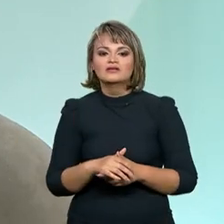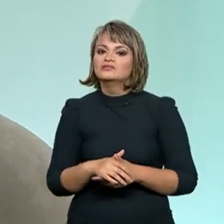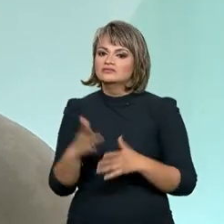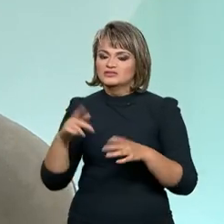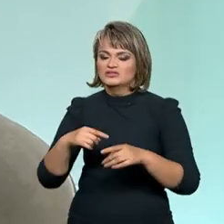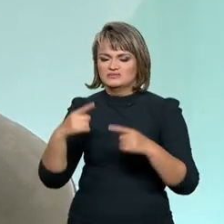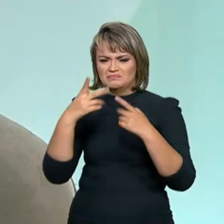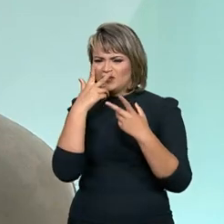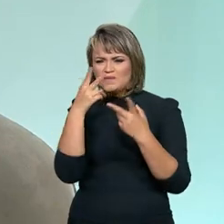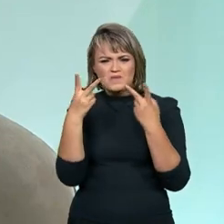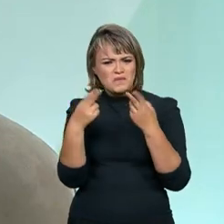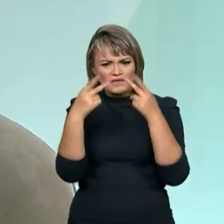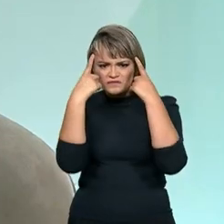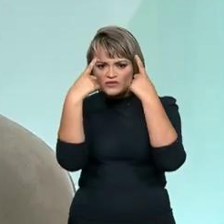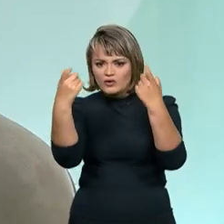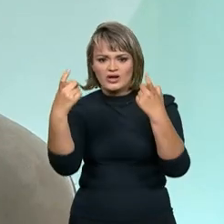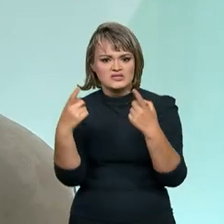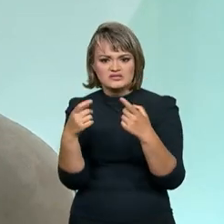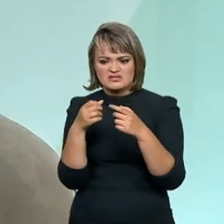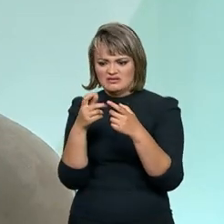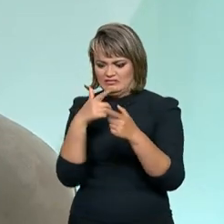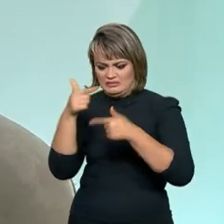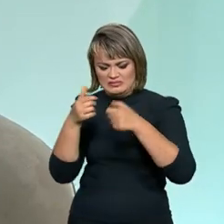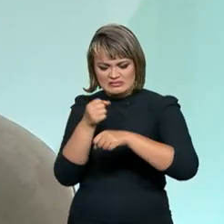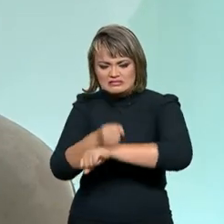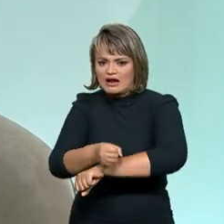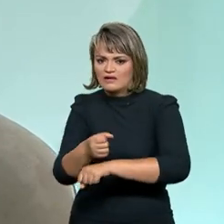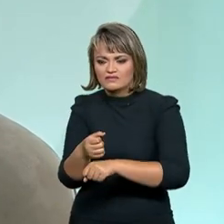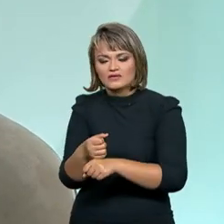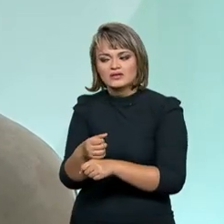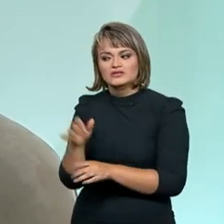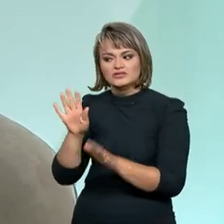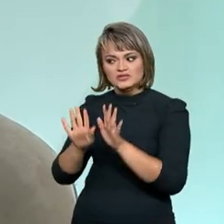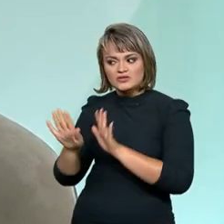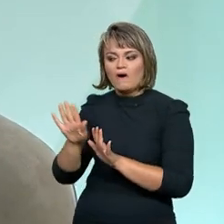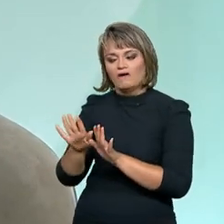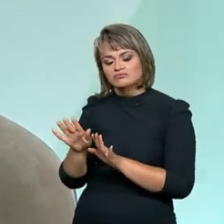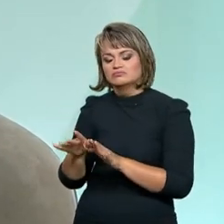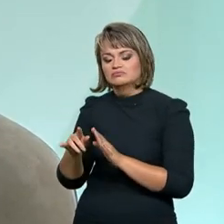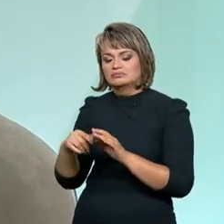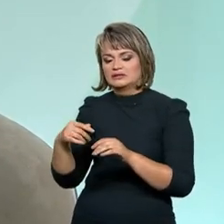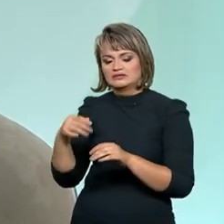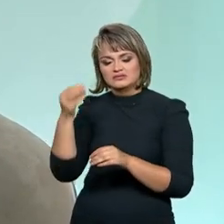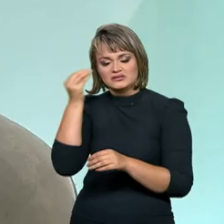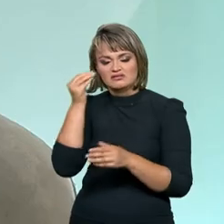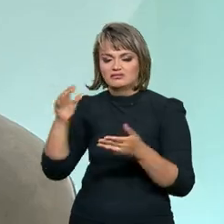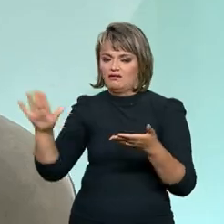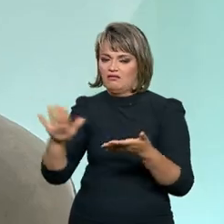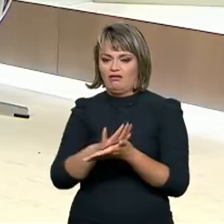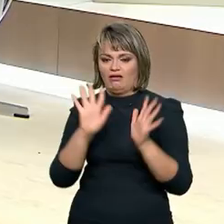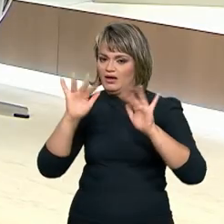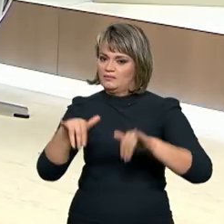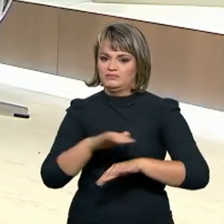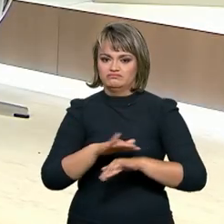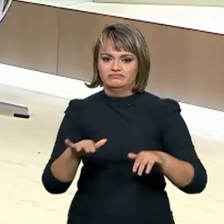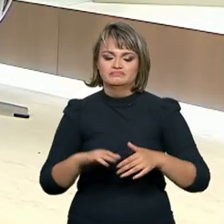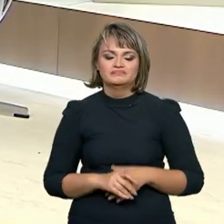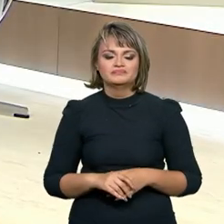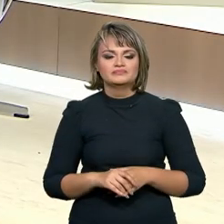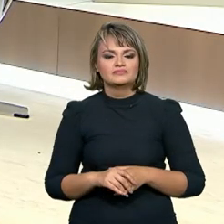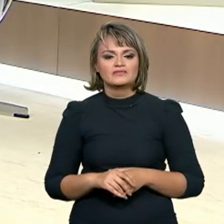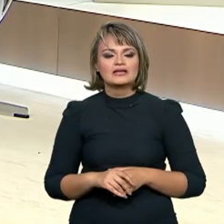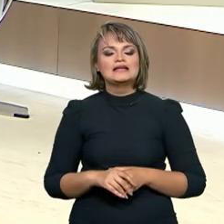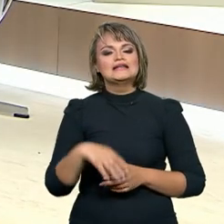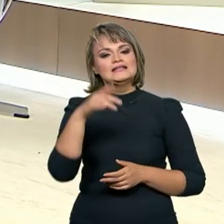ciclo de violência, que a pauta do trabalho escravo, por exemplo, é uma das pautas coordenadas hoje pela nossa Secretaria. A senhora falou um